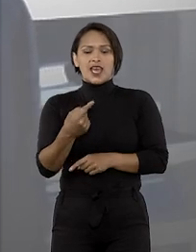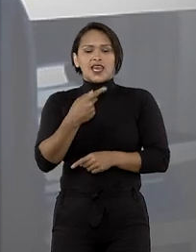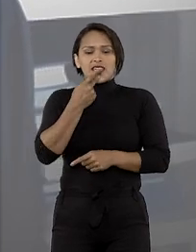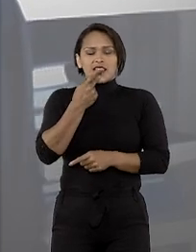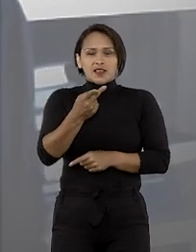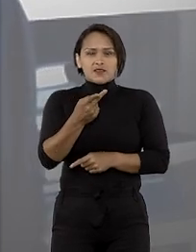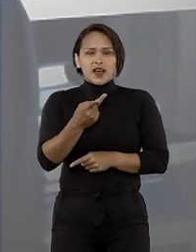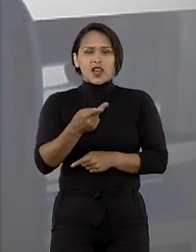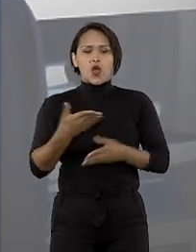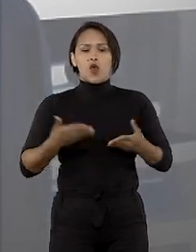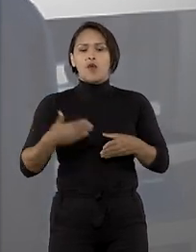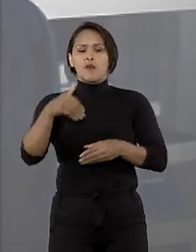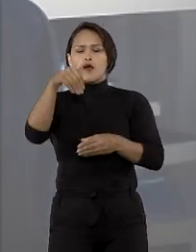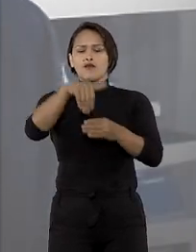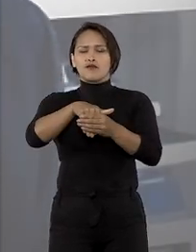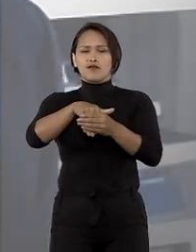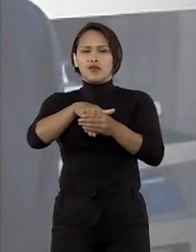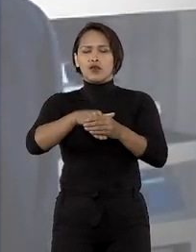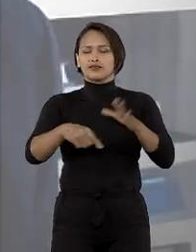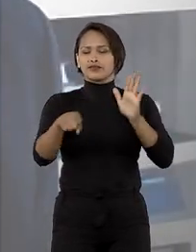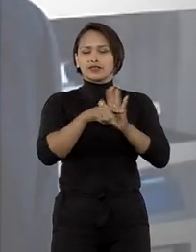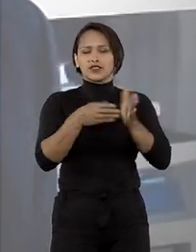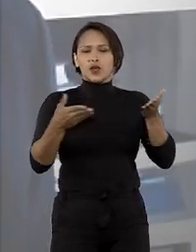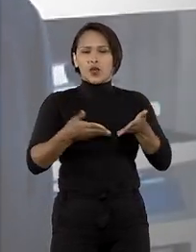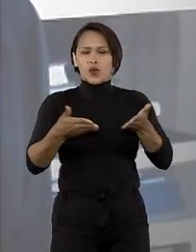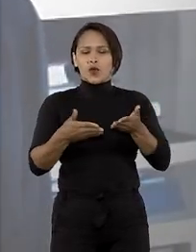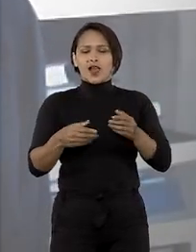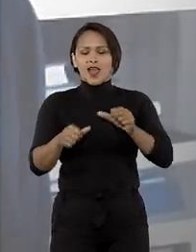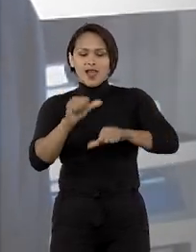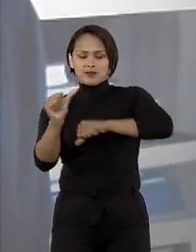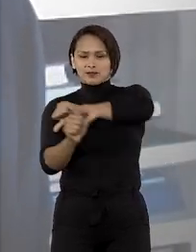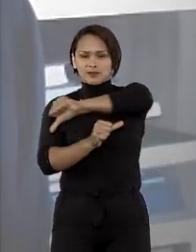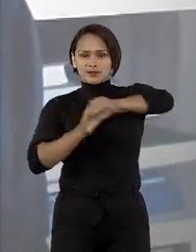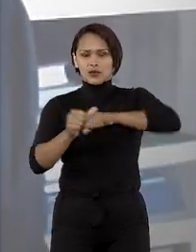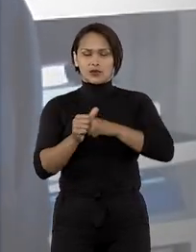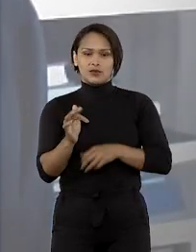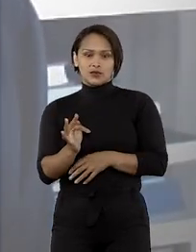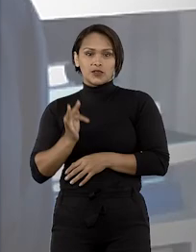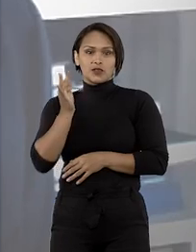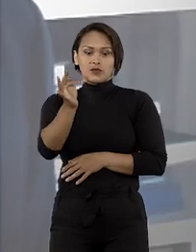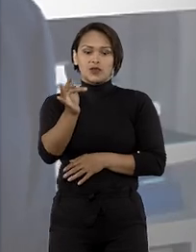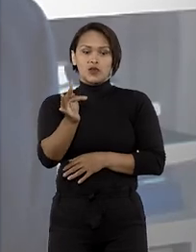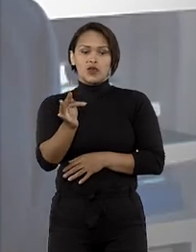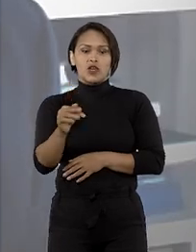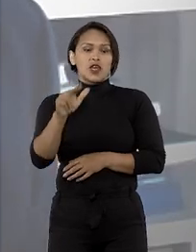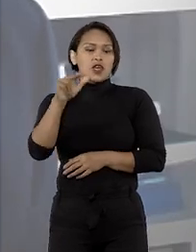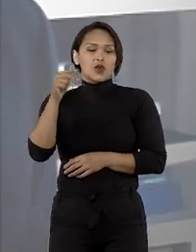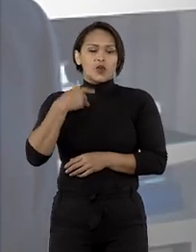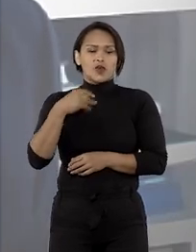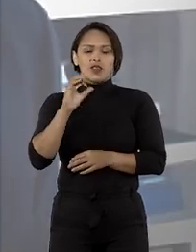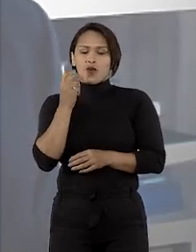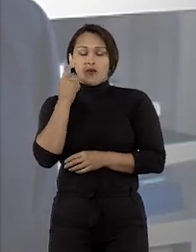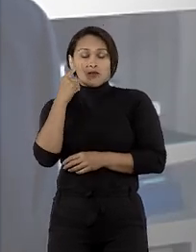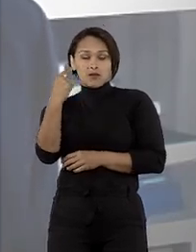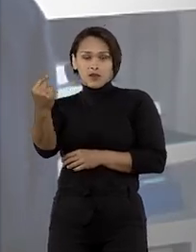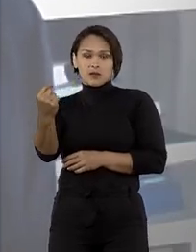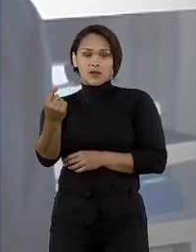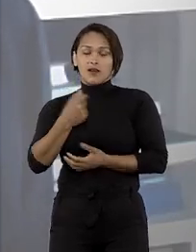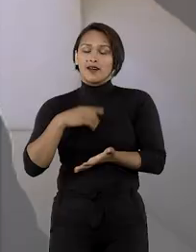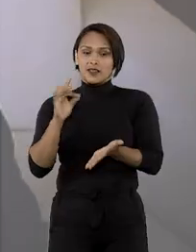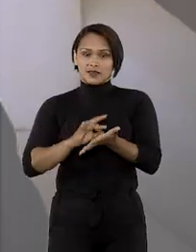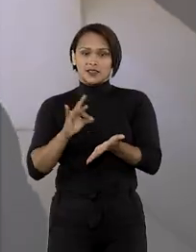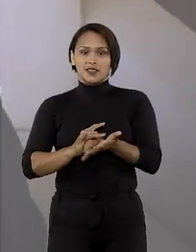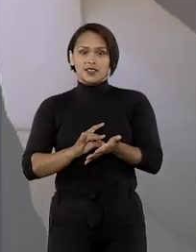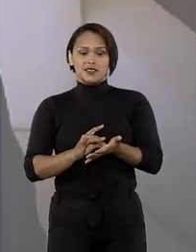Tanto é que ele fala assim, o meu voto vencido de hoje vai ser a revolução do amanhã, quando eu não estiver mais aqui. Ele fala isso e é